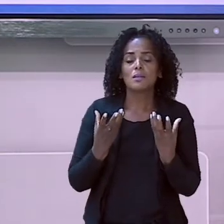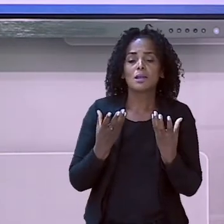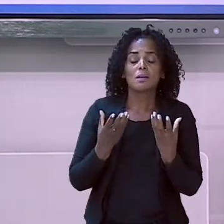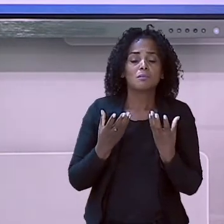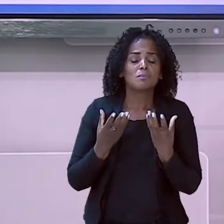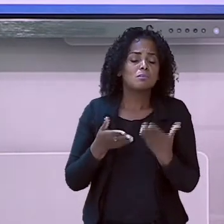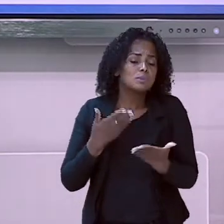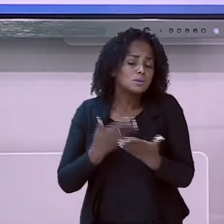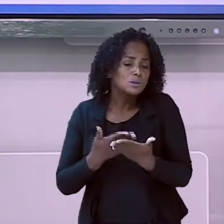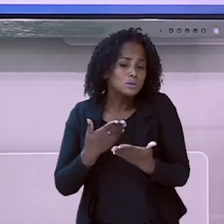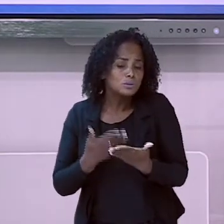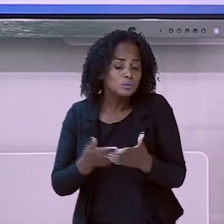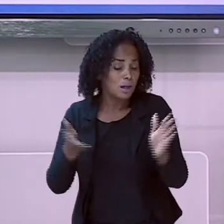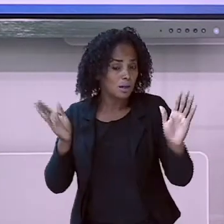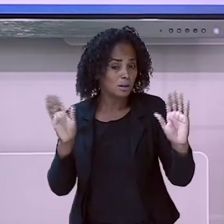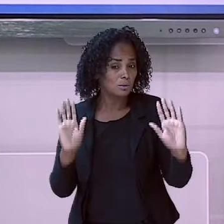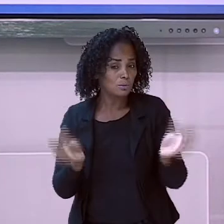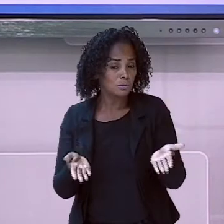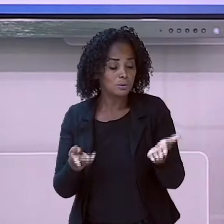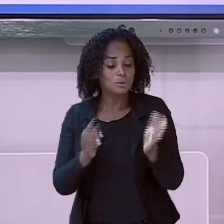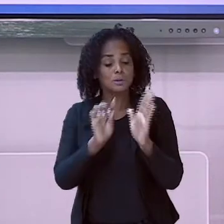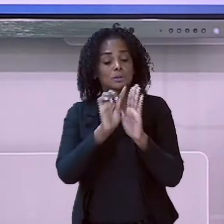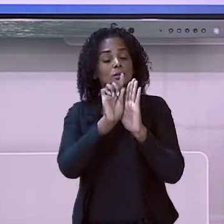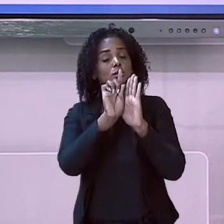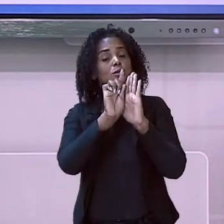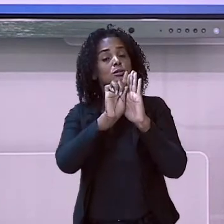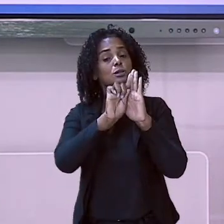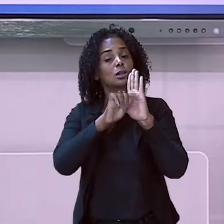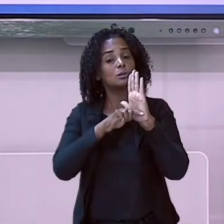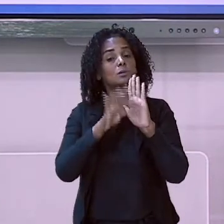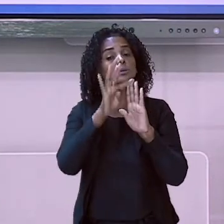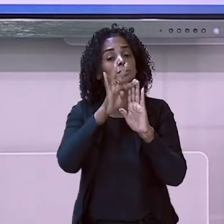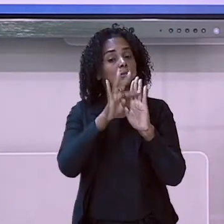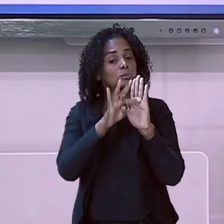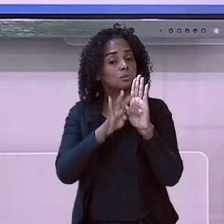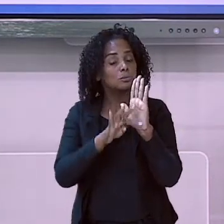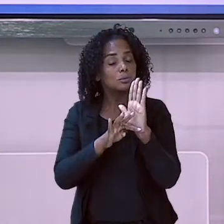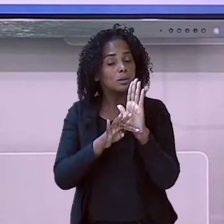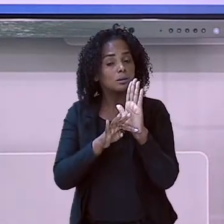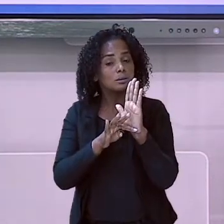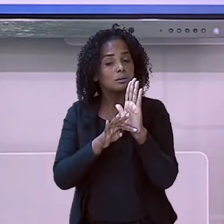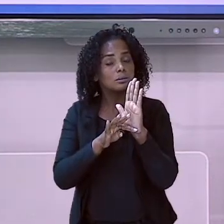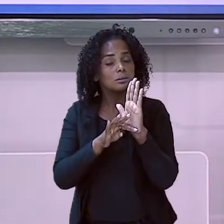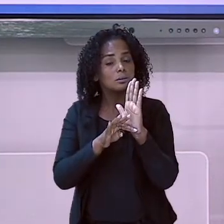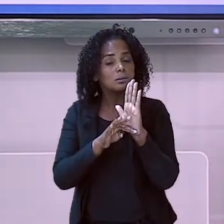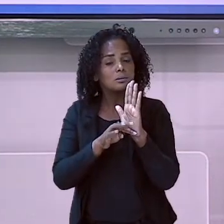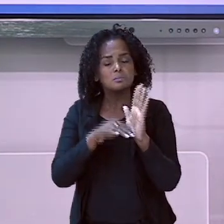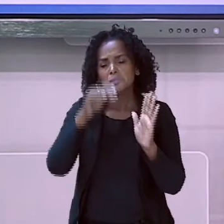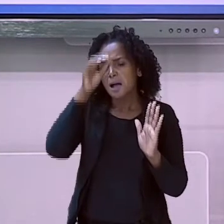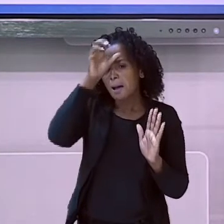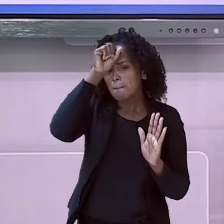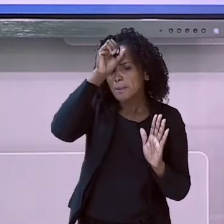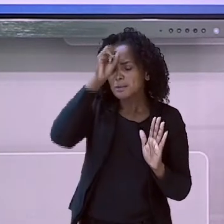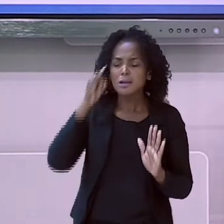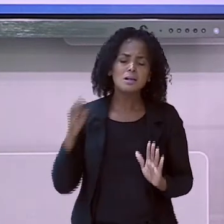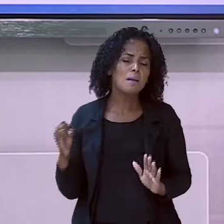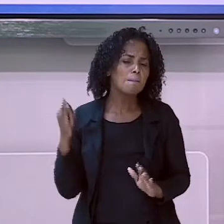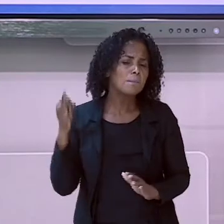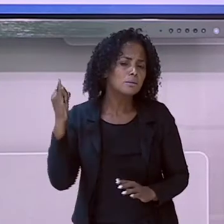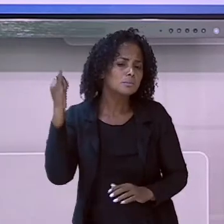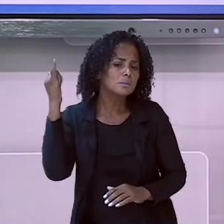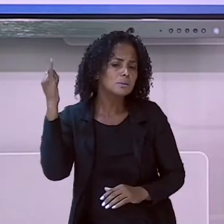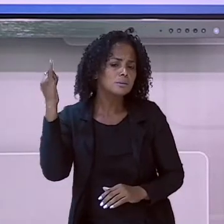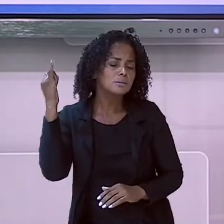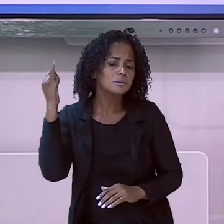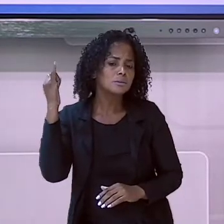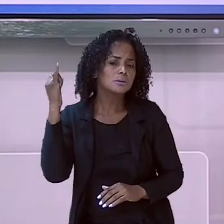esses gêneros textuais. É muito importante você aprender. E hoje, não